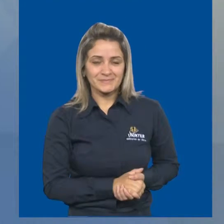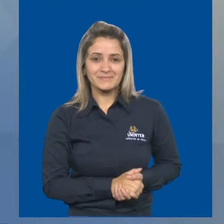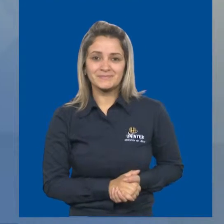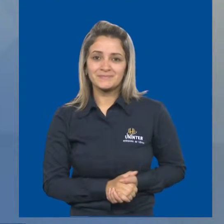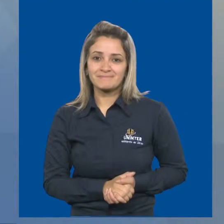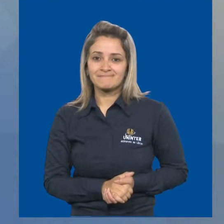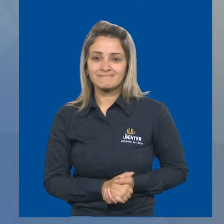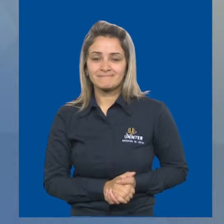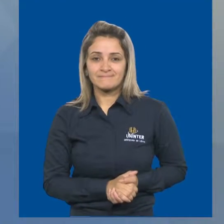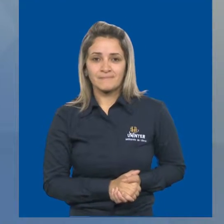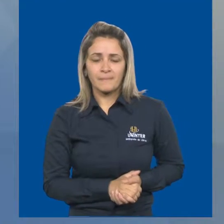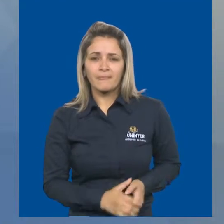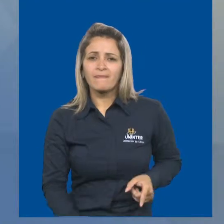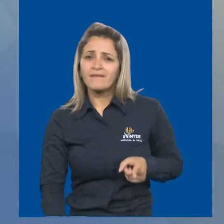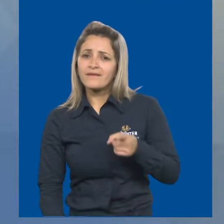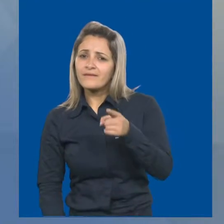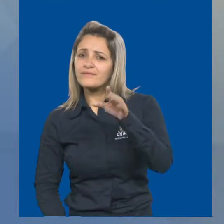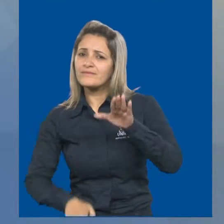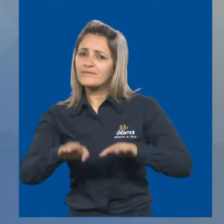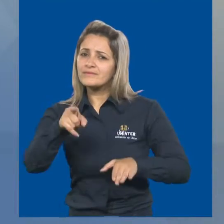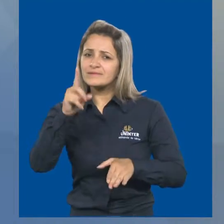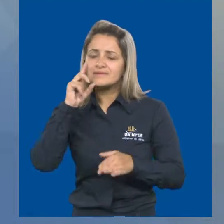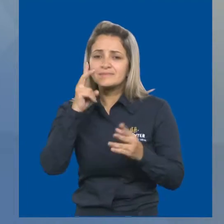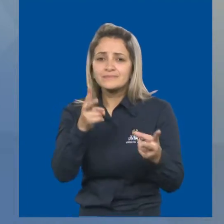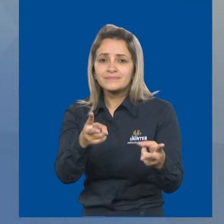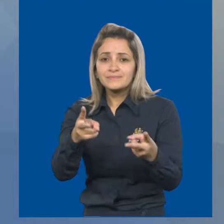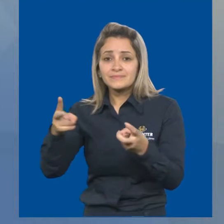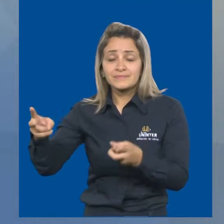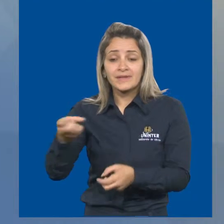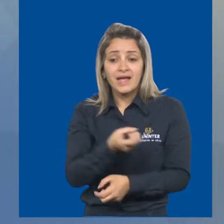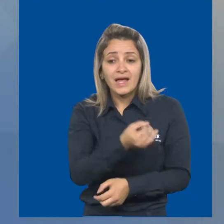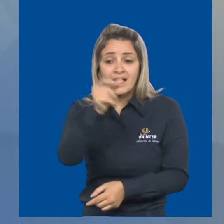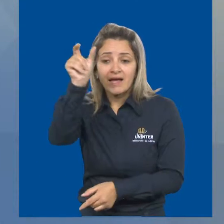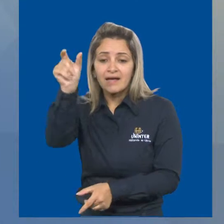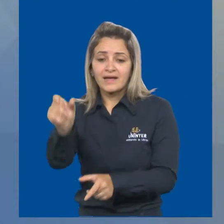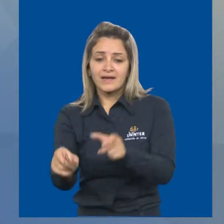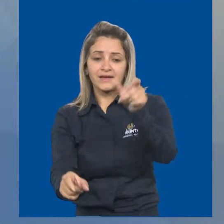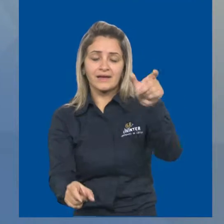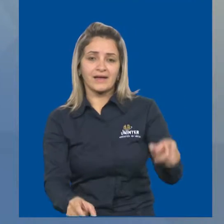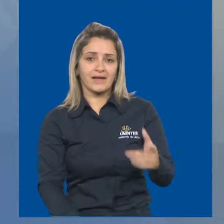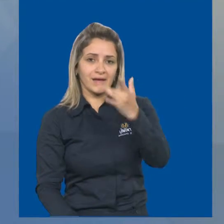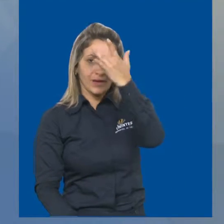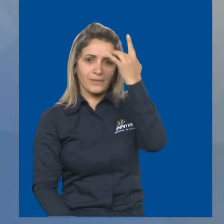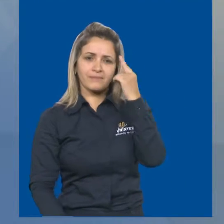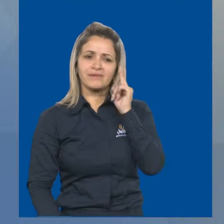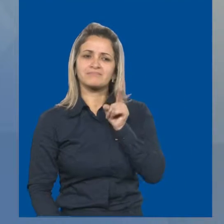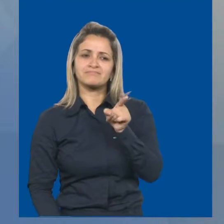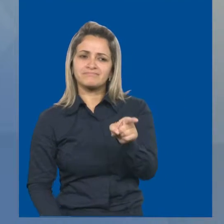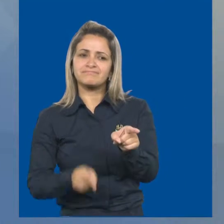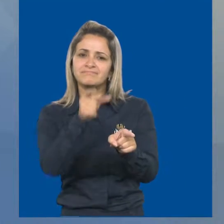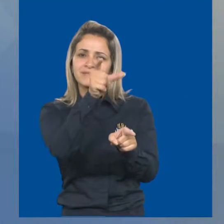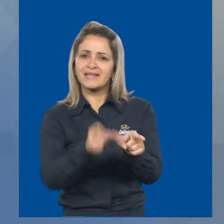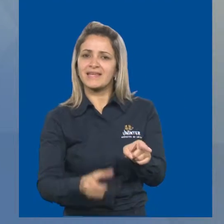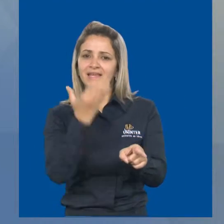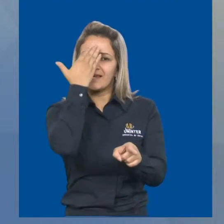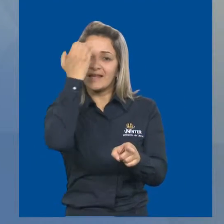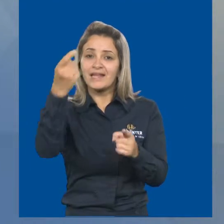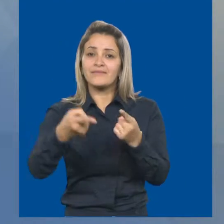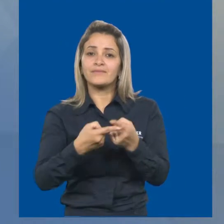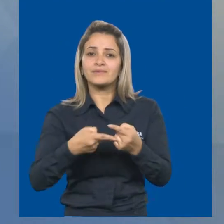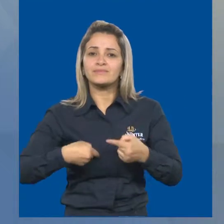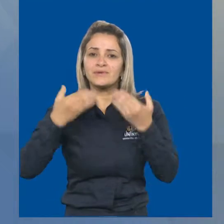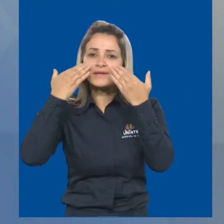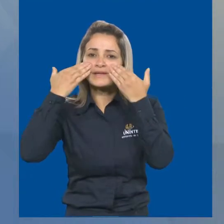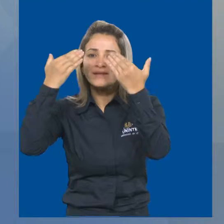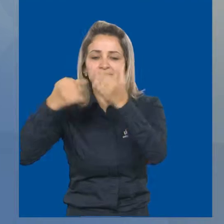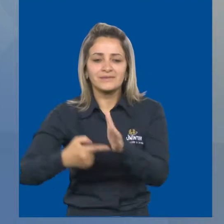Bem, você já deve ter reparado que muitas pessoas associam o sucesso do artista com a exposição da sua imagem